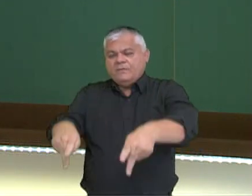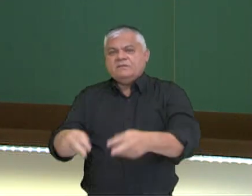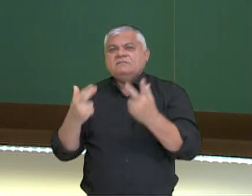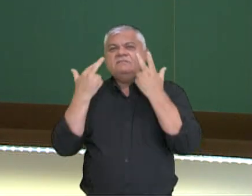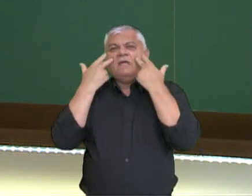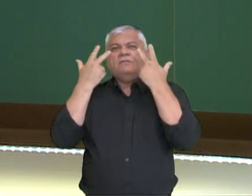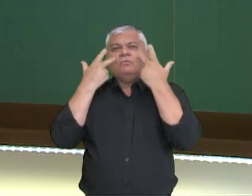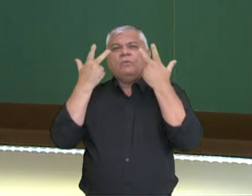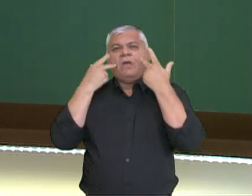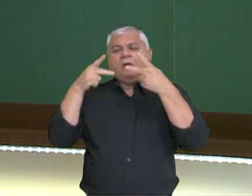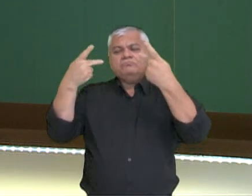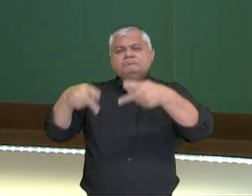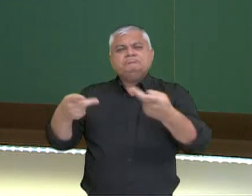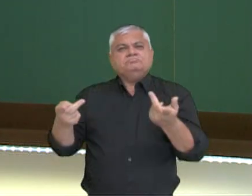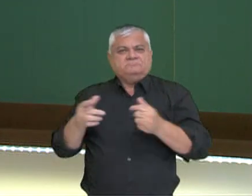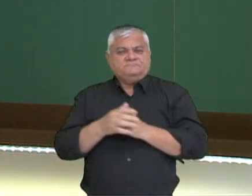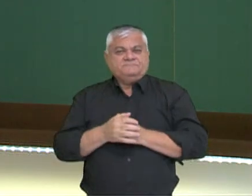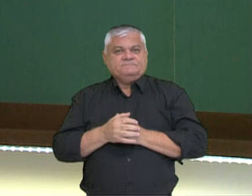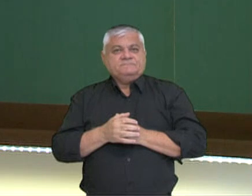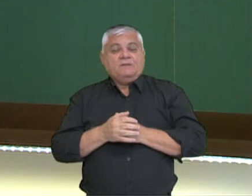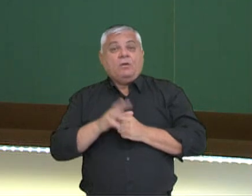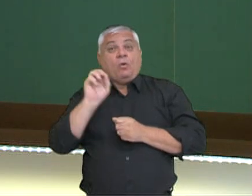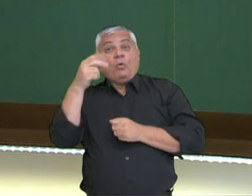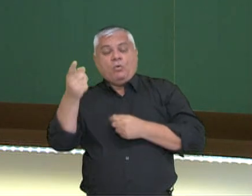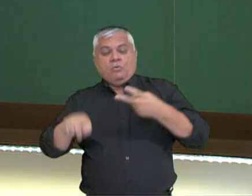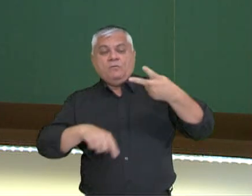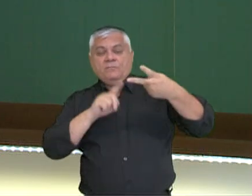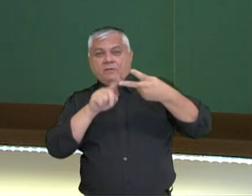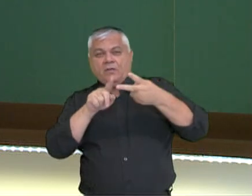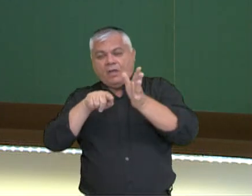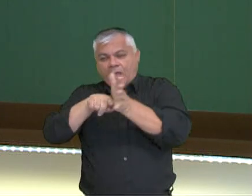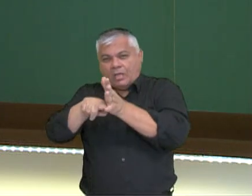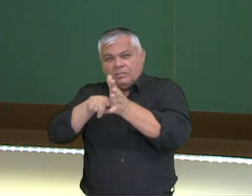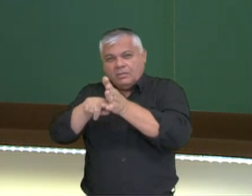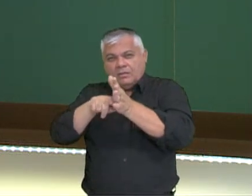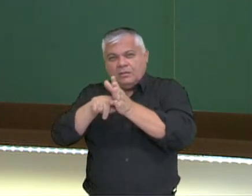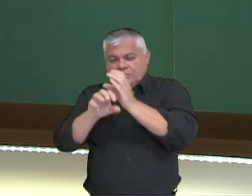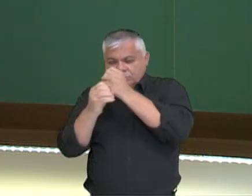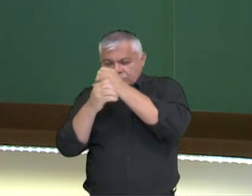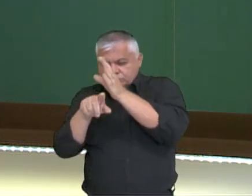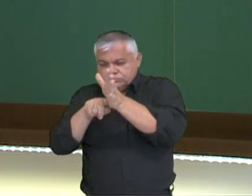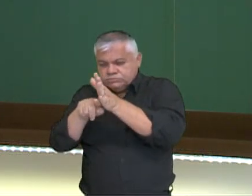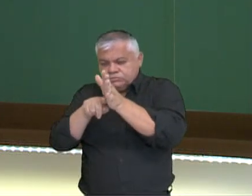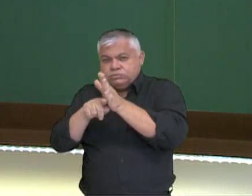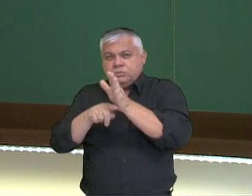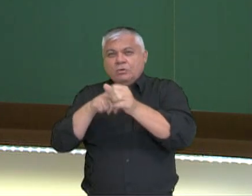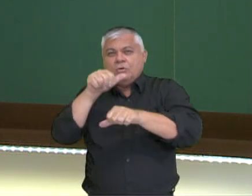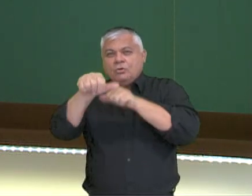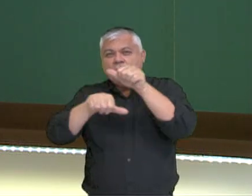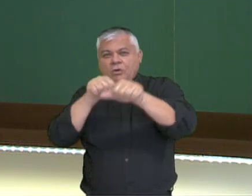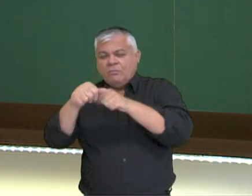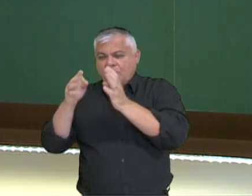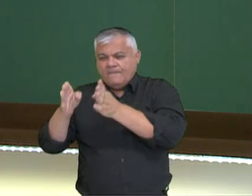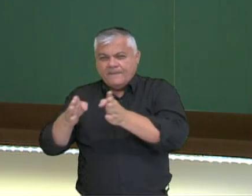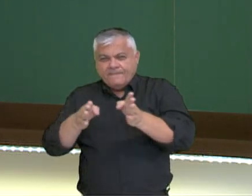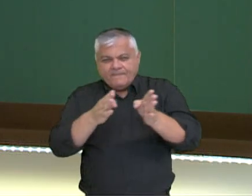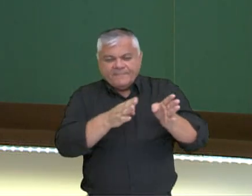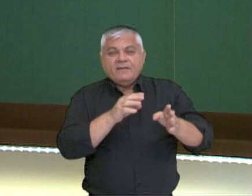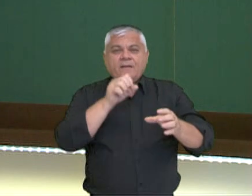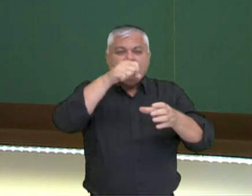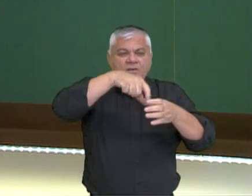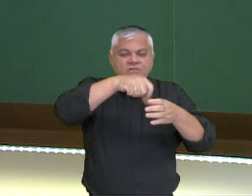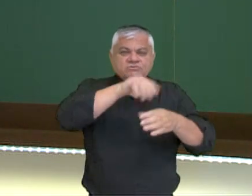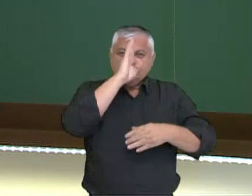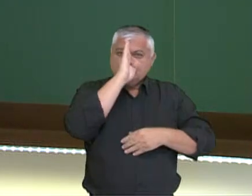menos agressivas, ou ainda análise química do solo, rotação de cultura, plantio direto e sempre a